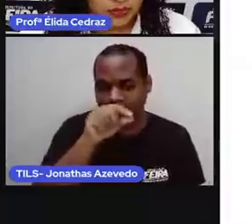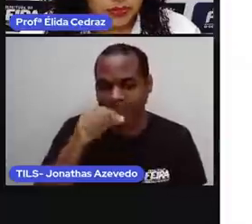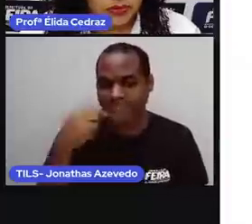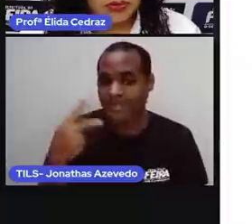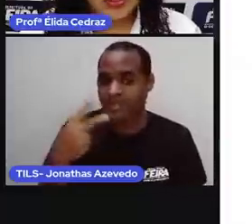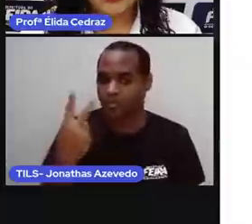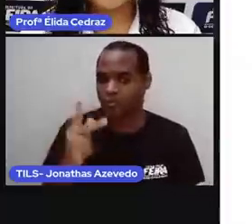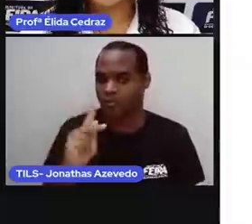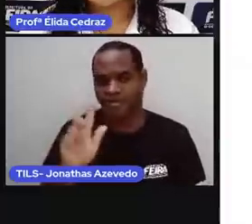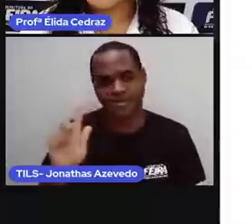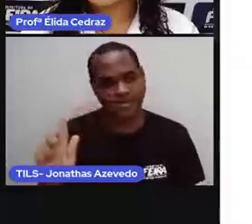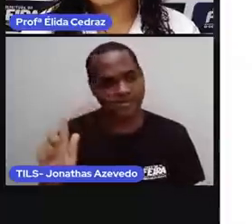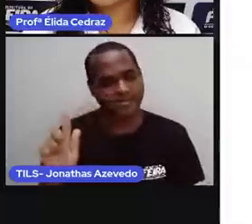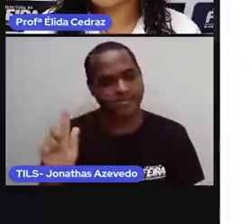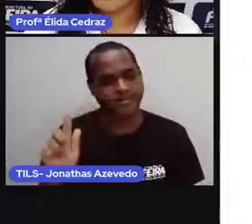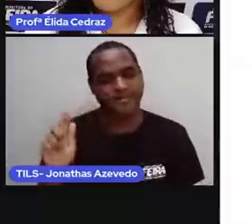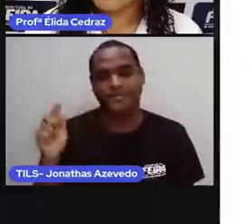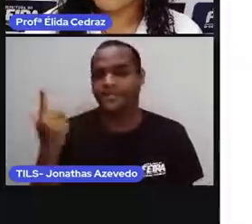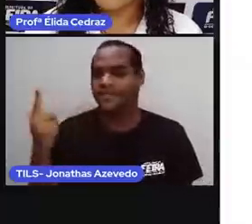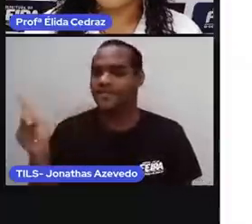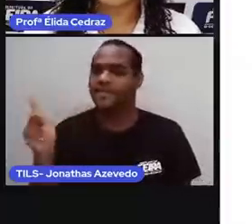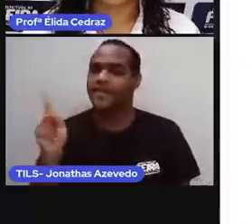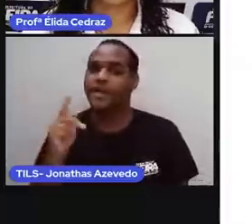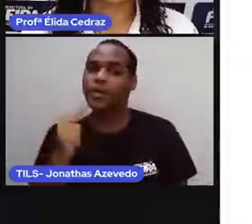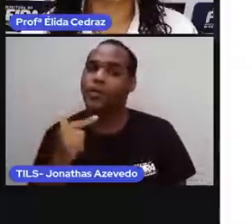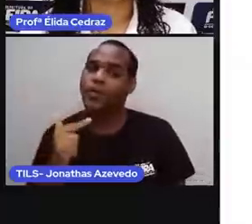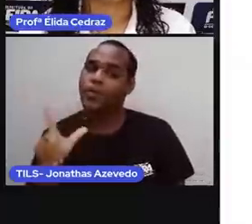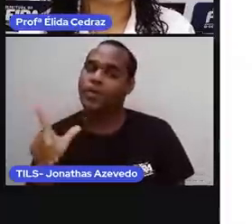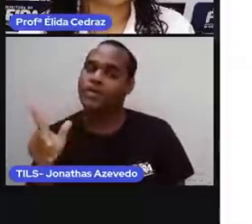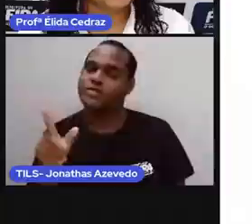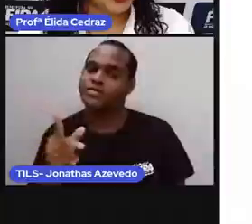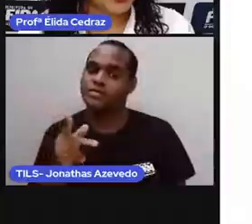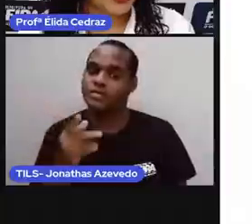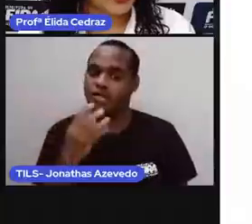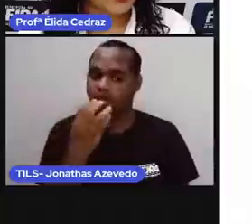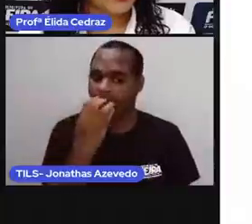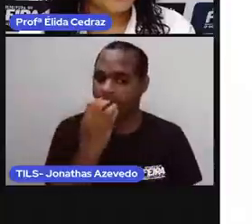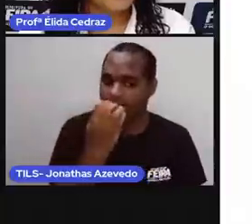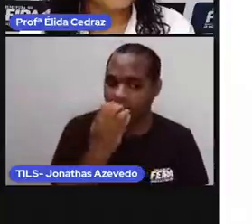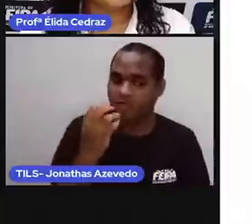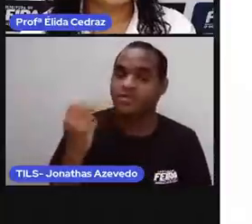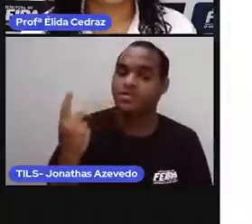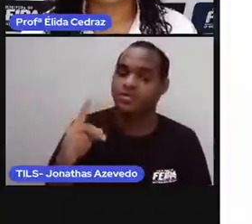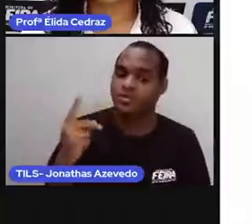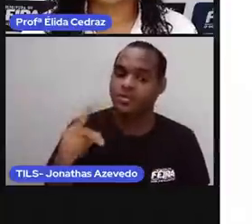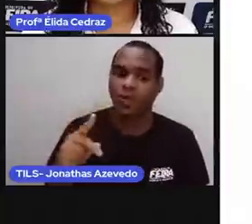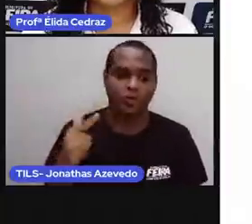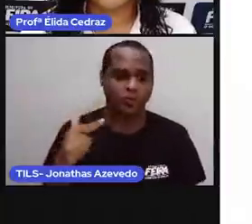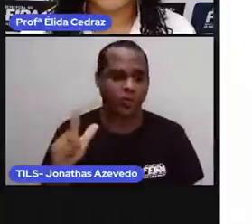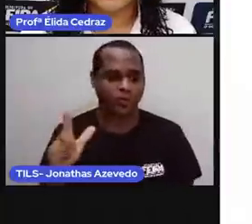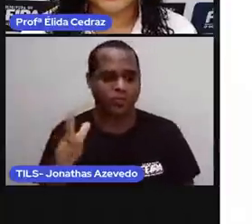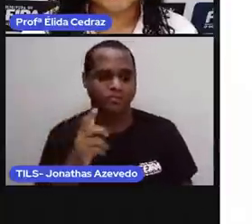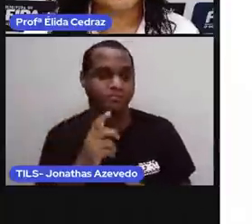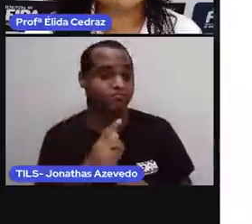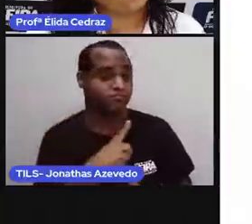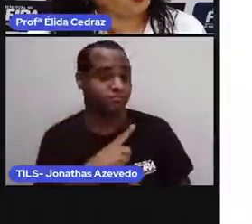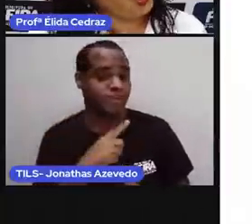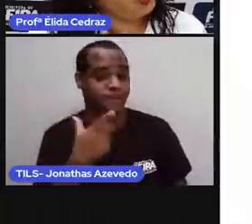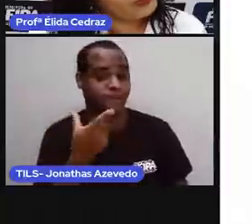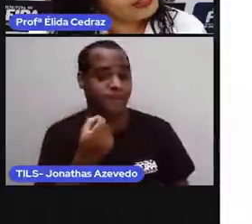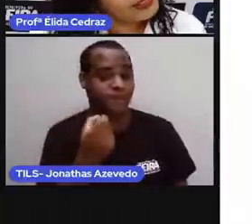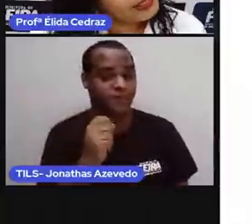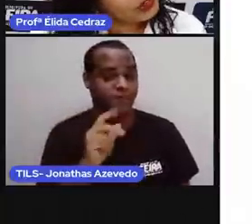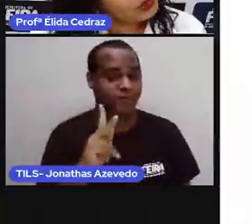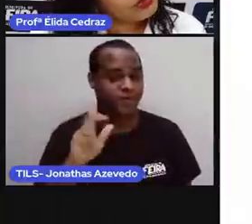quilos e um cachorro labrador que pesa 20 quilos. Quantos quilogramas